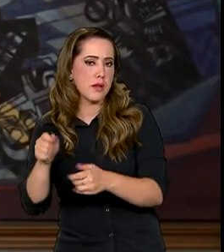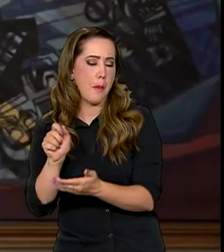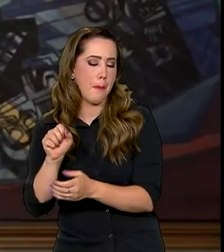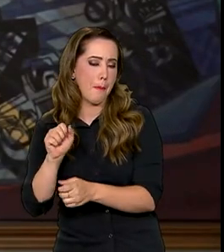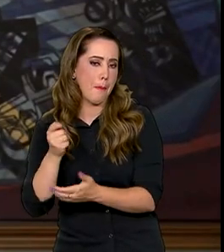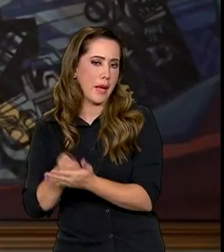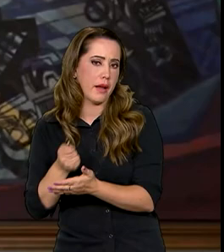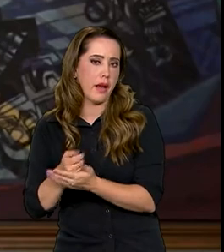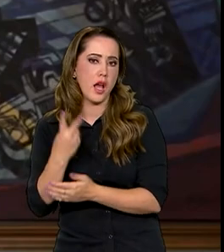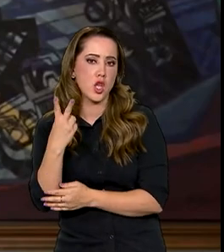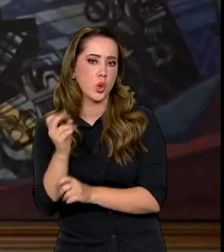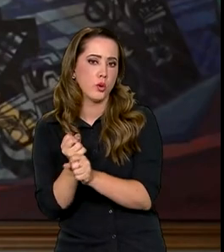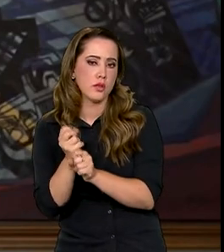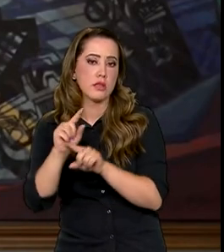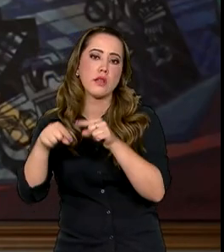conta do BNDES com esse destino.